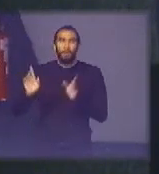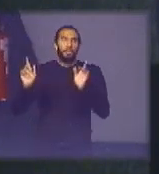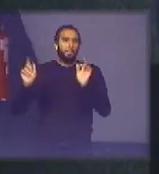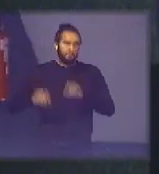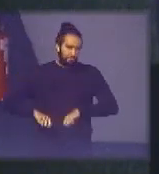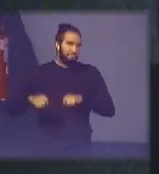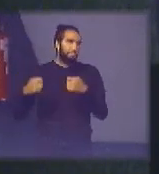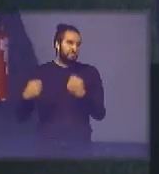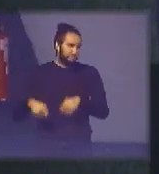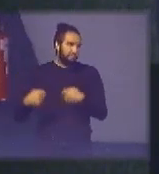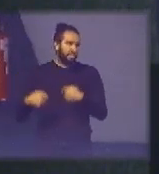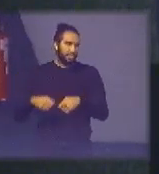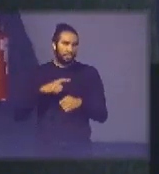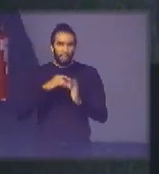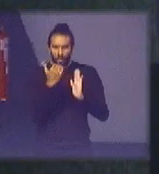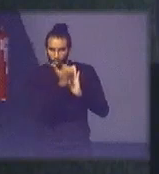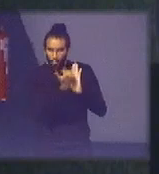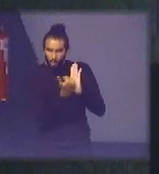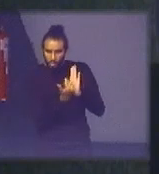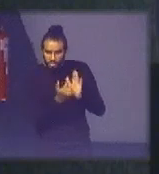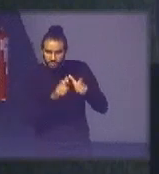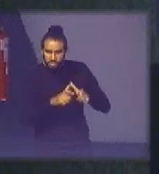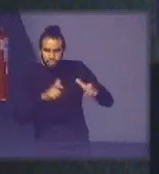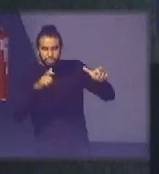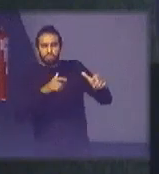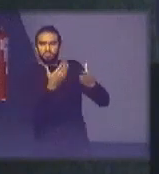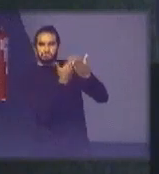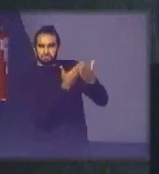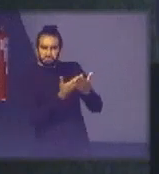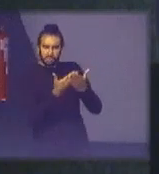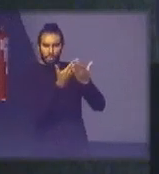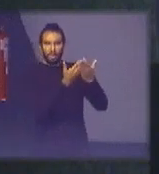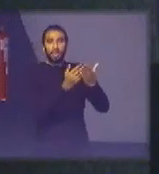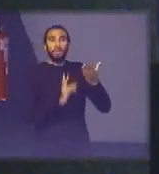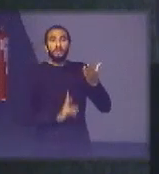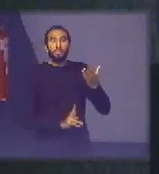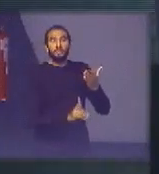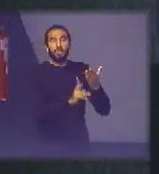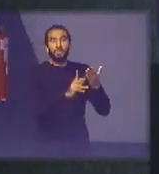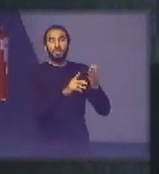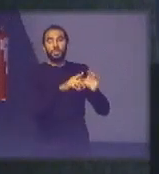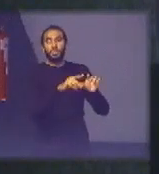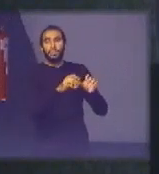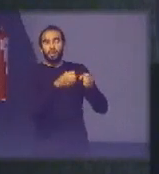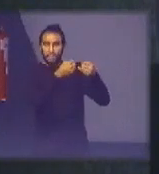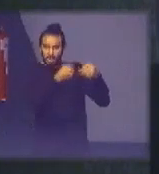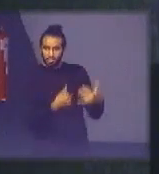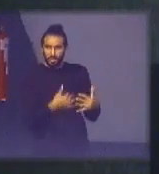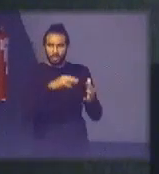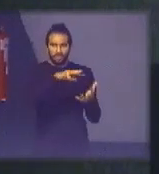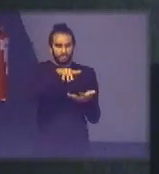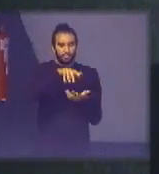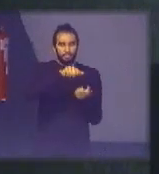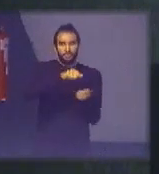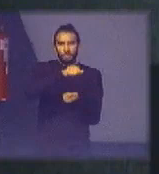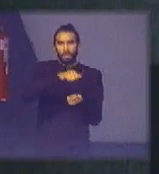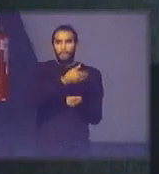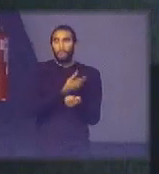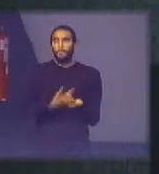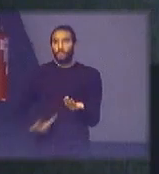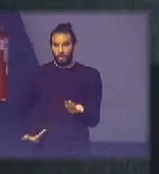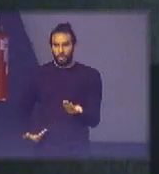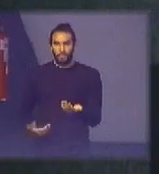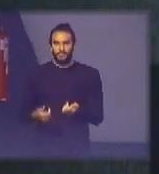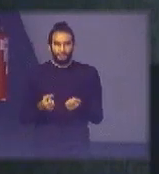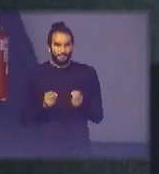sim ter uma agenda de amplo destaque sempre que a gente fala de sustentabilidade pública tá bom? então vamos lá